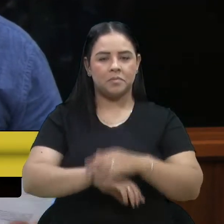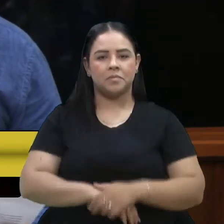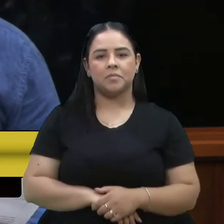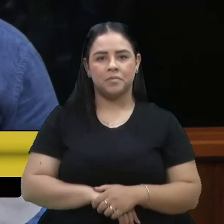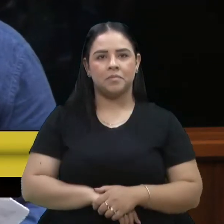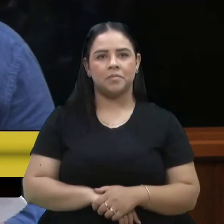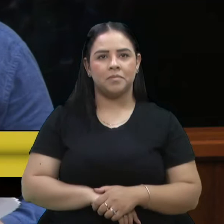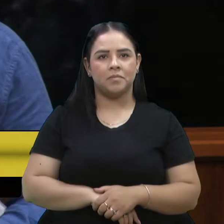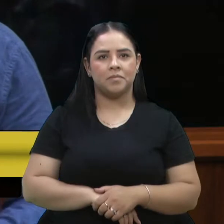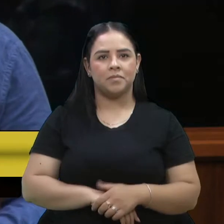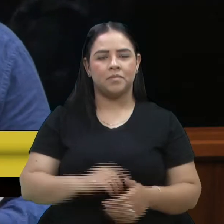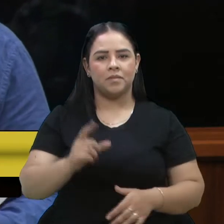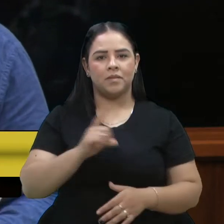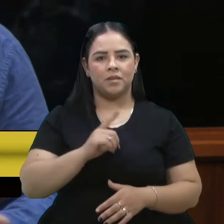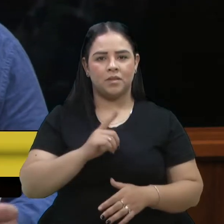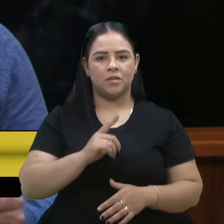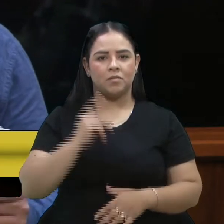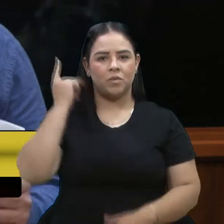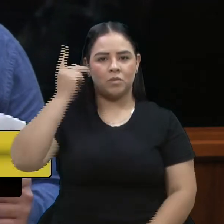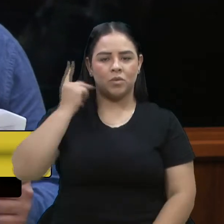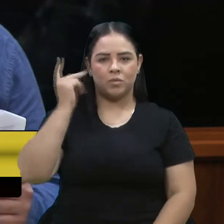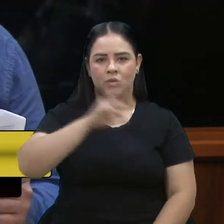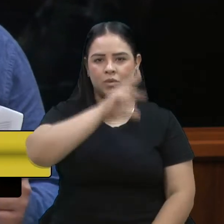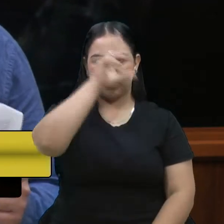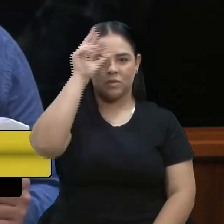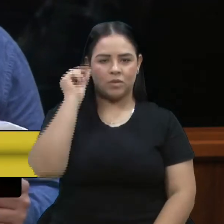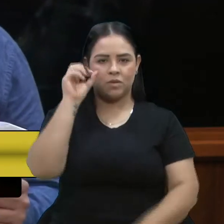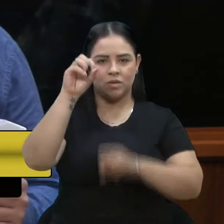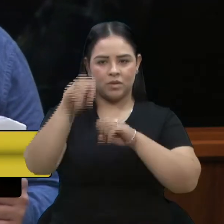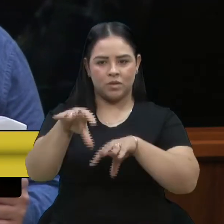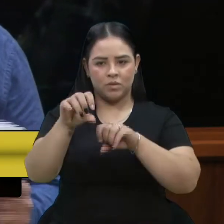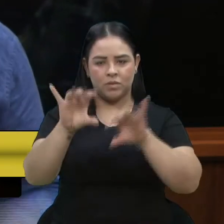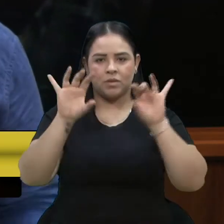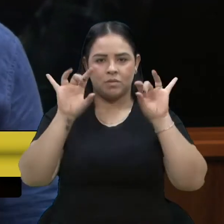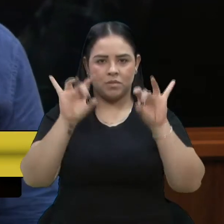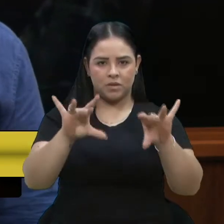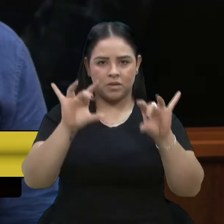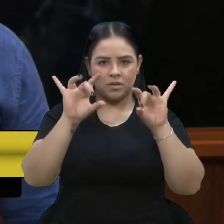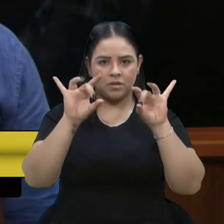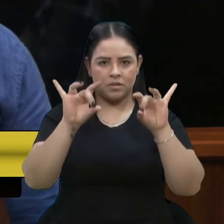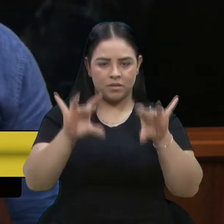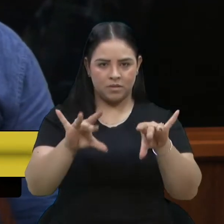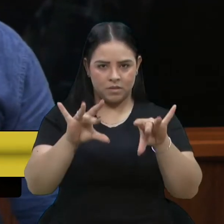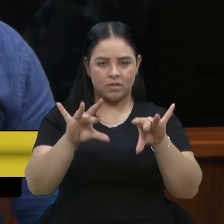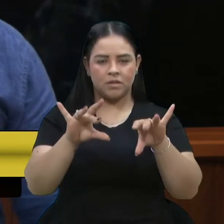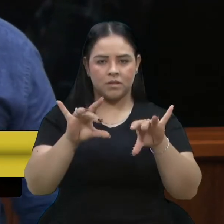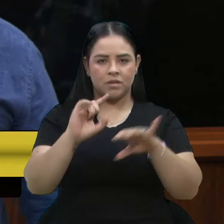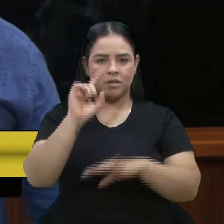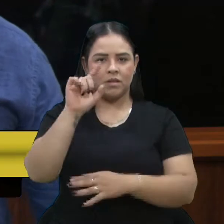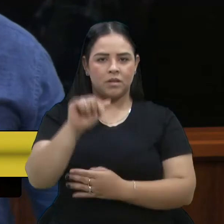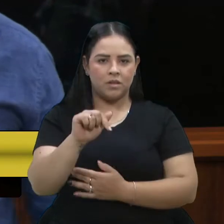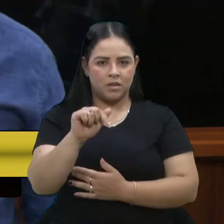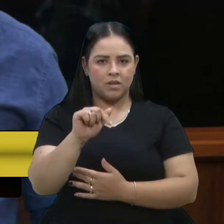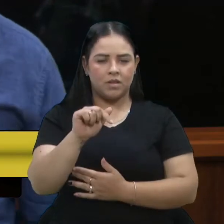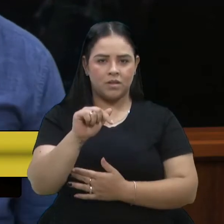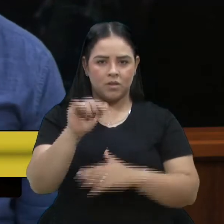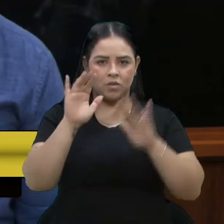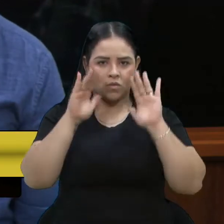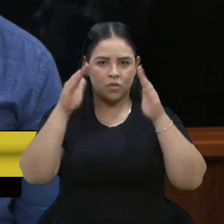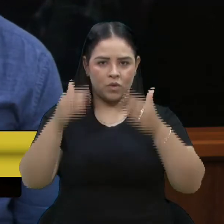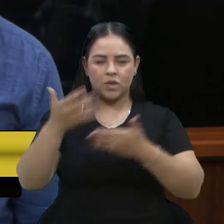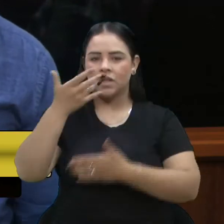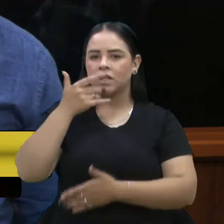instituiu uma política municipal de educação especial que se refere às